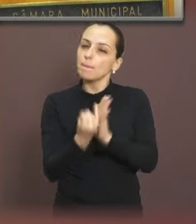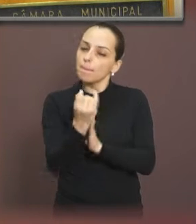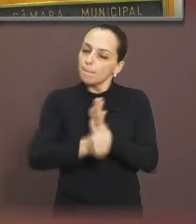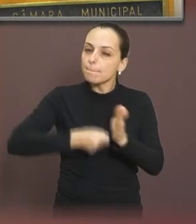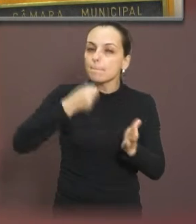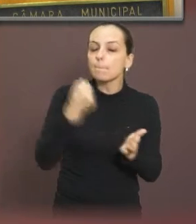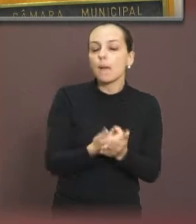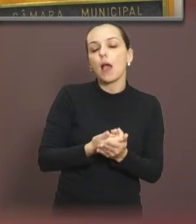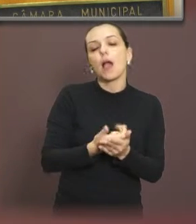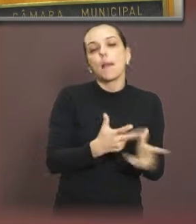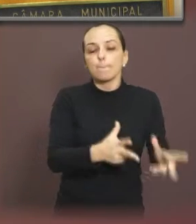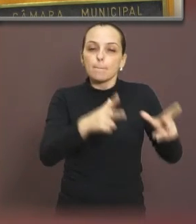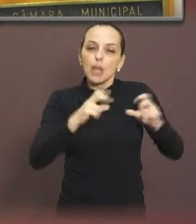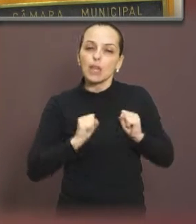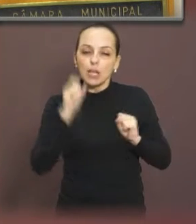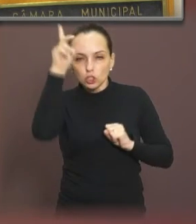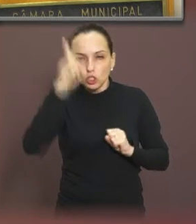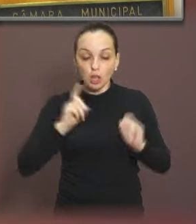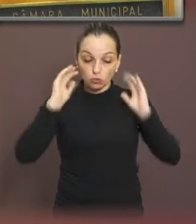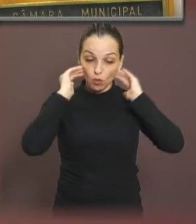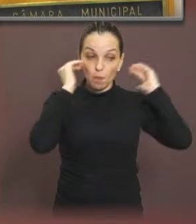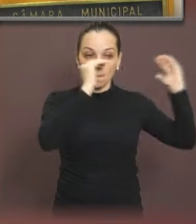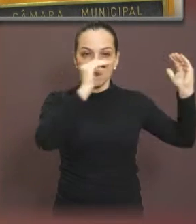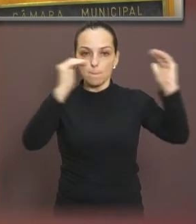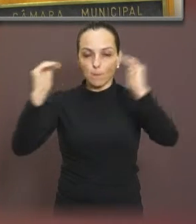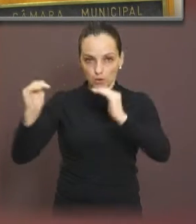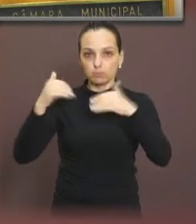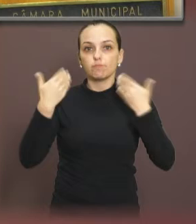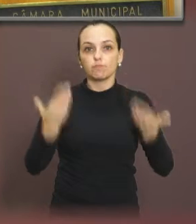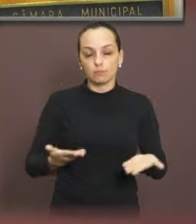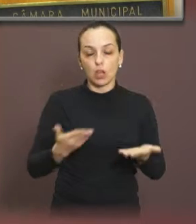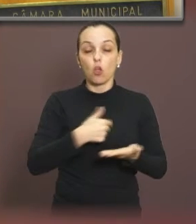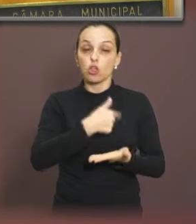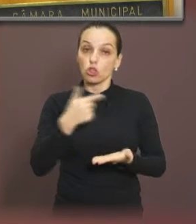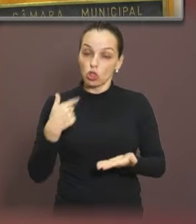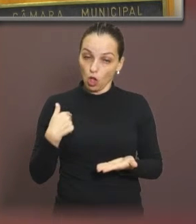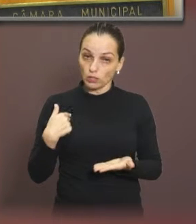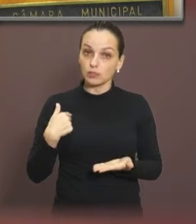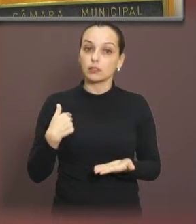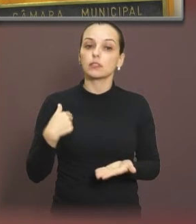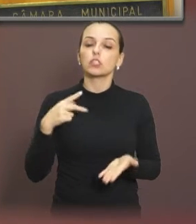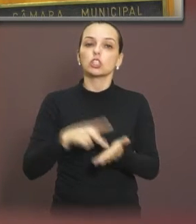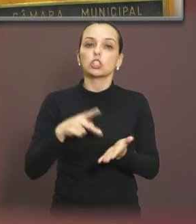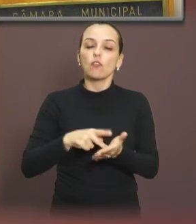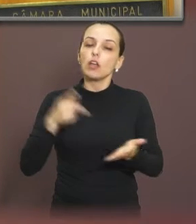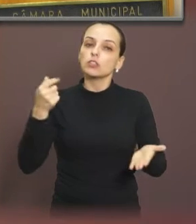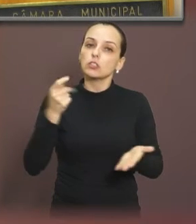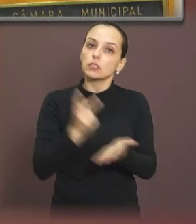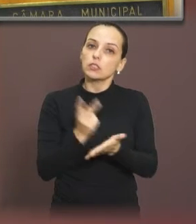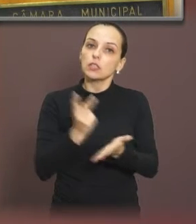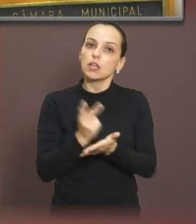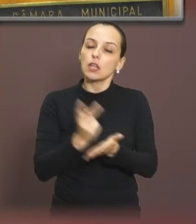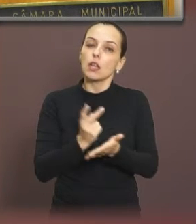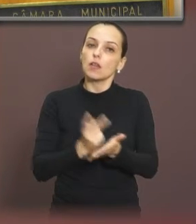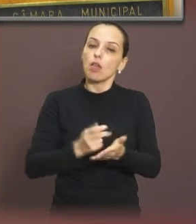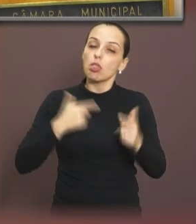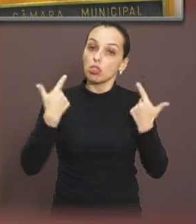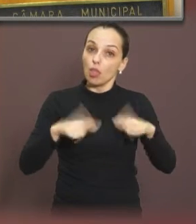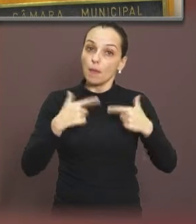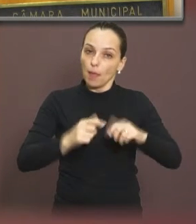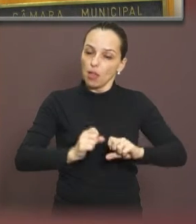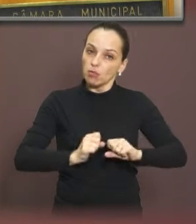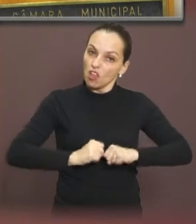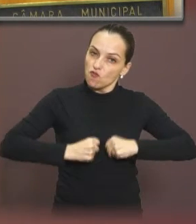merece todos os direitos e o respeito do mundo. Então, ficamos aí sempre trabalhando com garra,